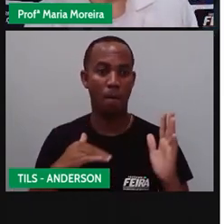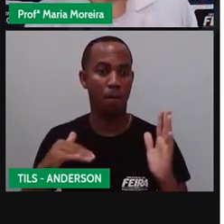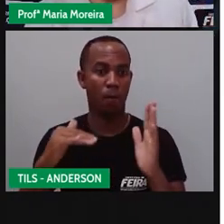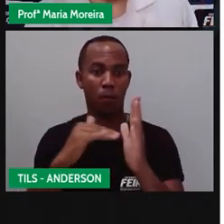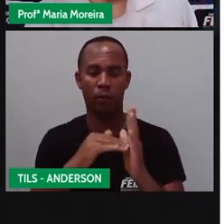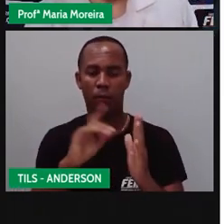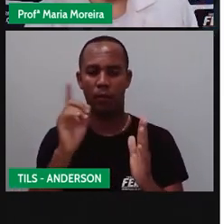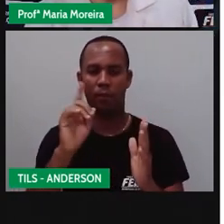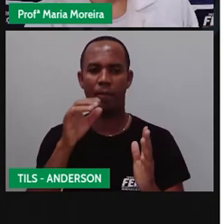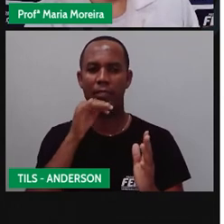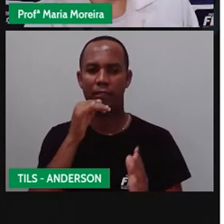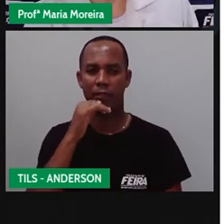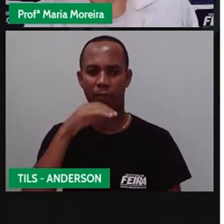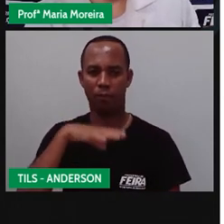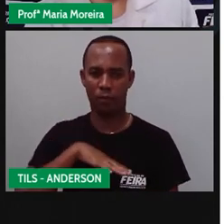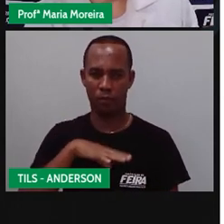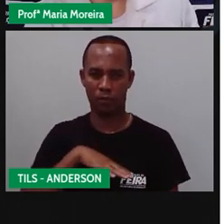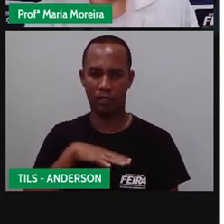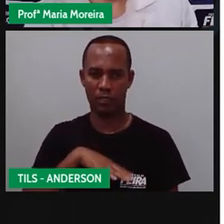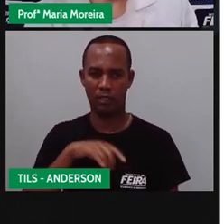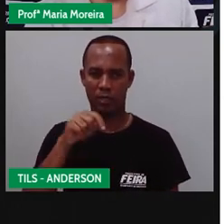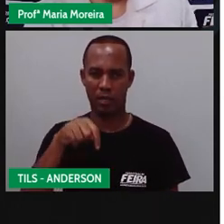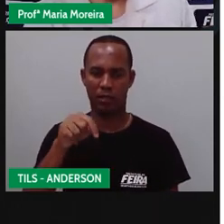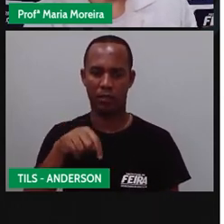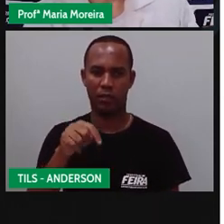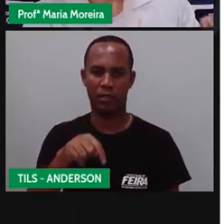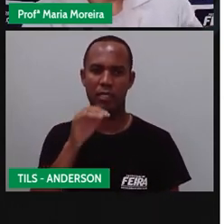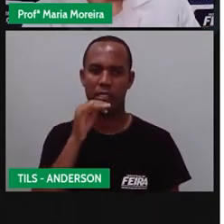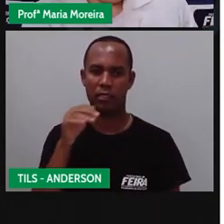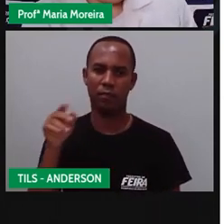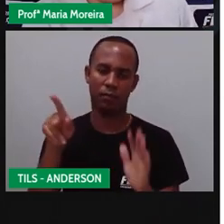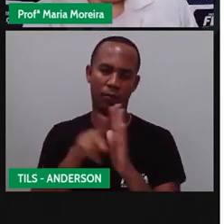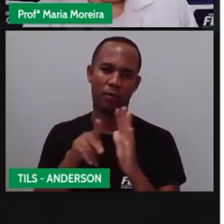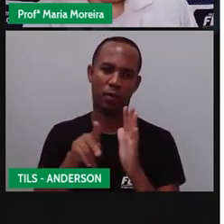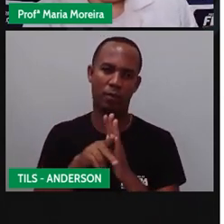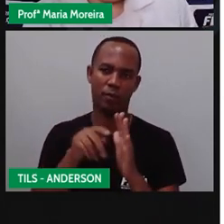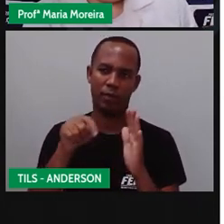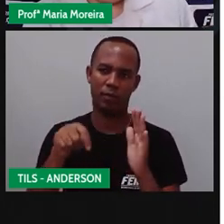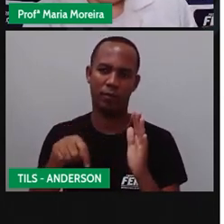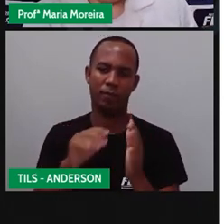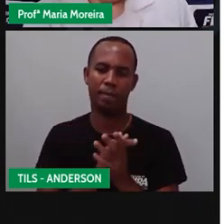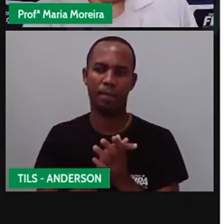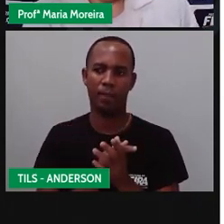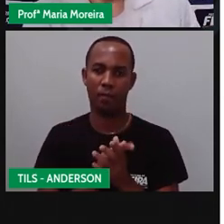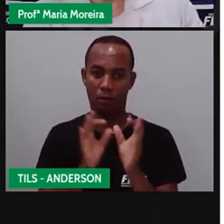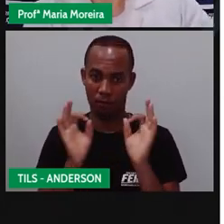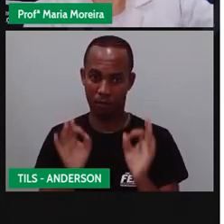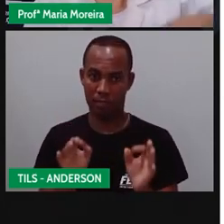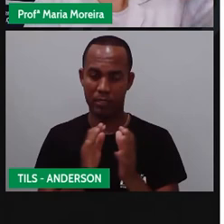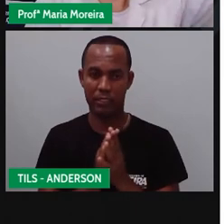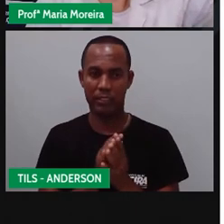fala português aqui, a nossa língua de sinais será de onde? Daqui. Certo?